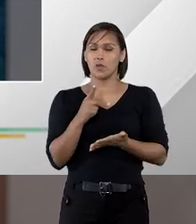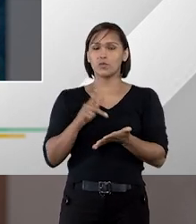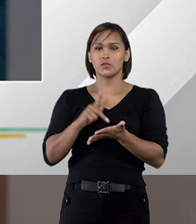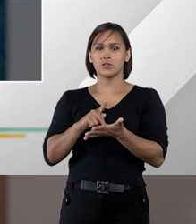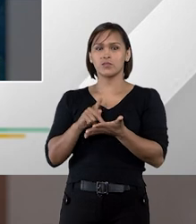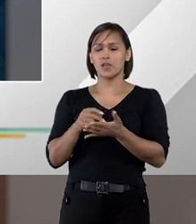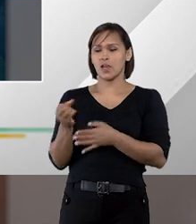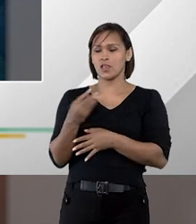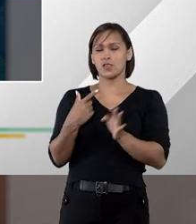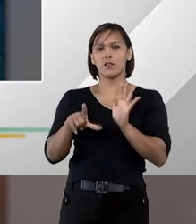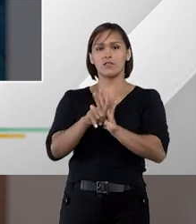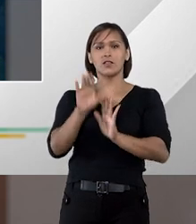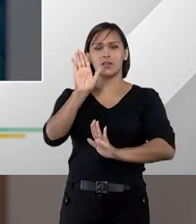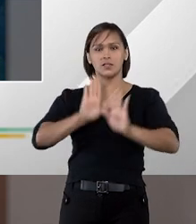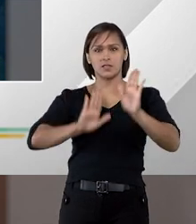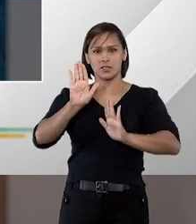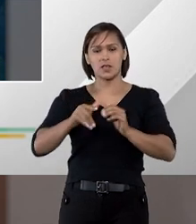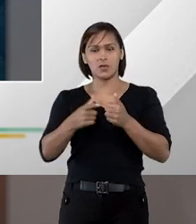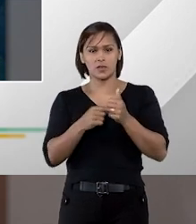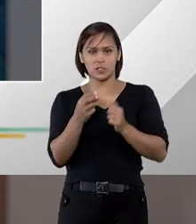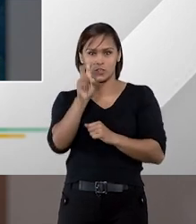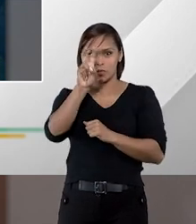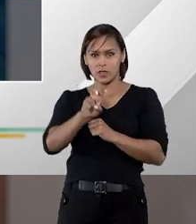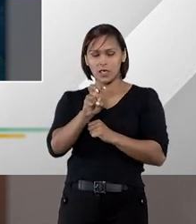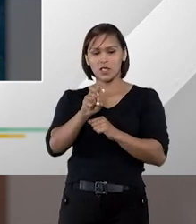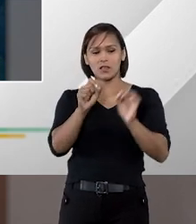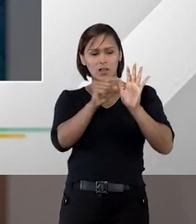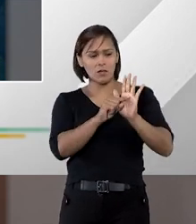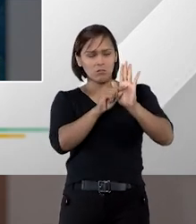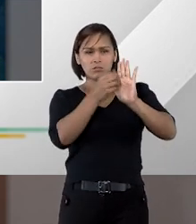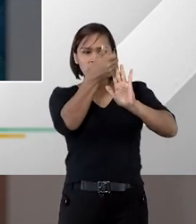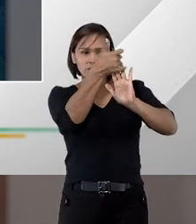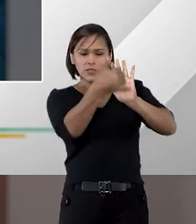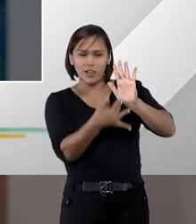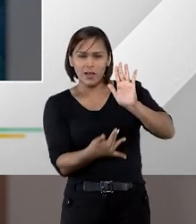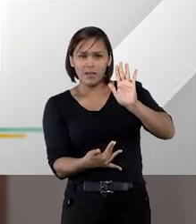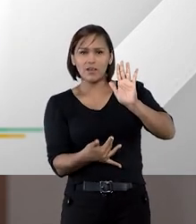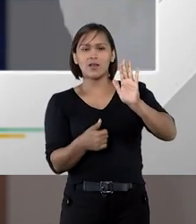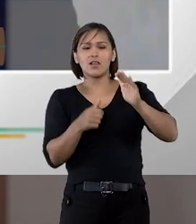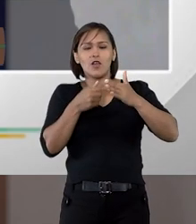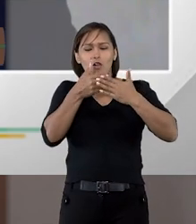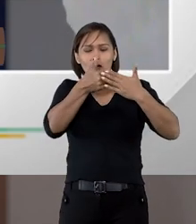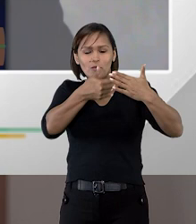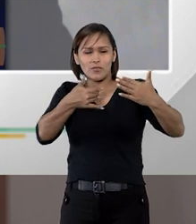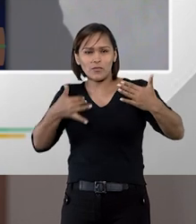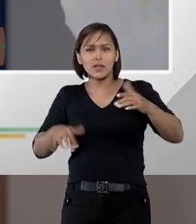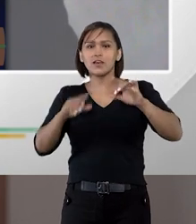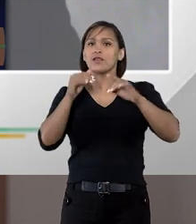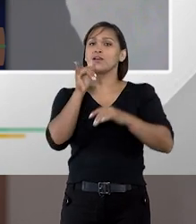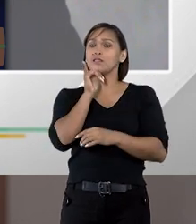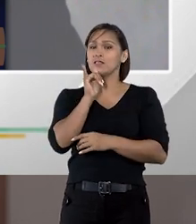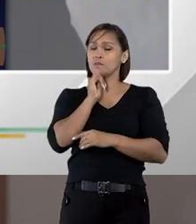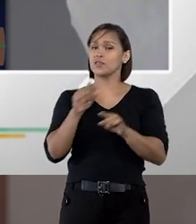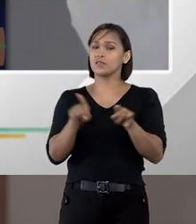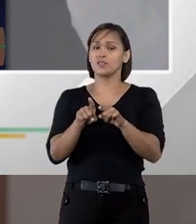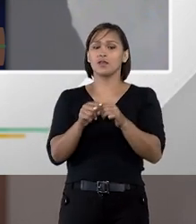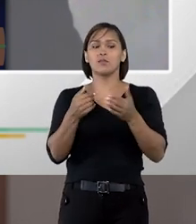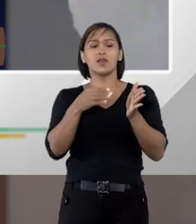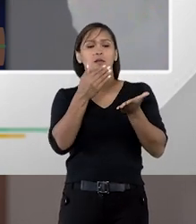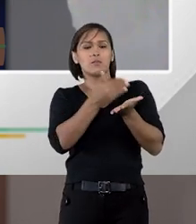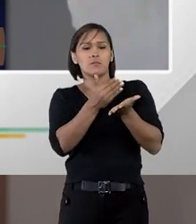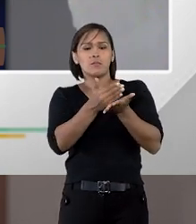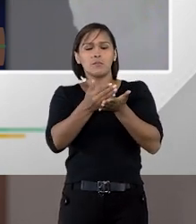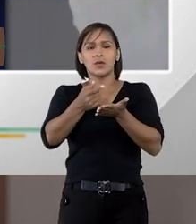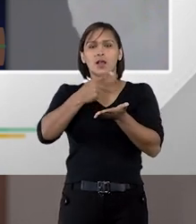Bom, a nova lei de licitação, no seu artigo 5º, ela traz um rol mais extenso e ainda exemplificativo de